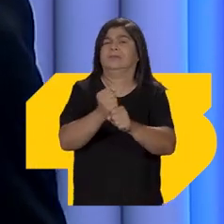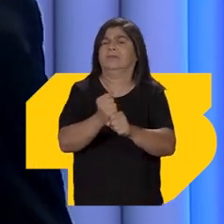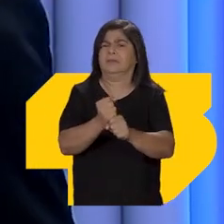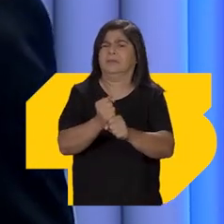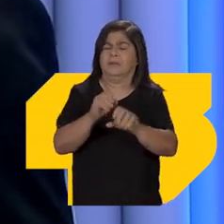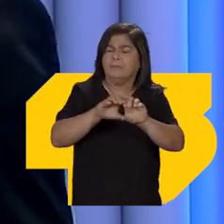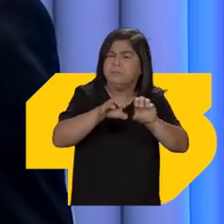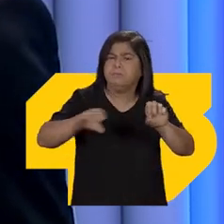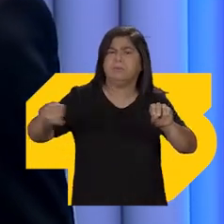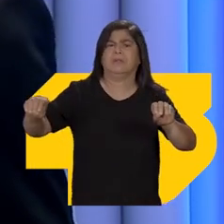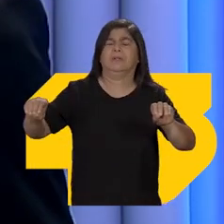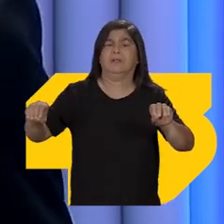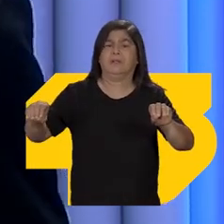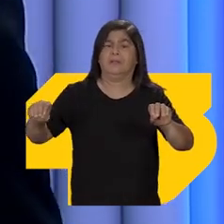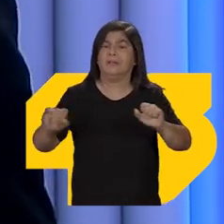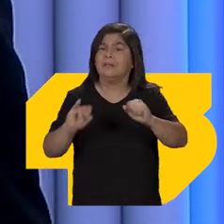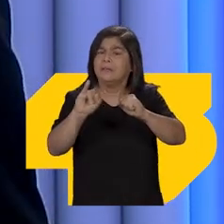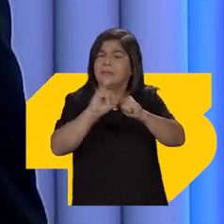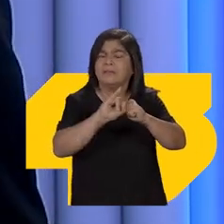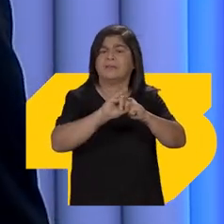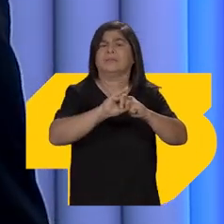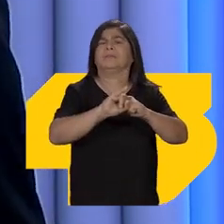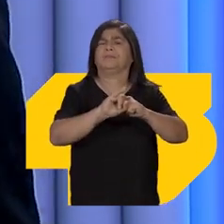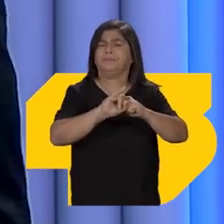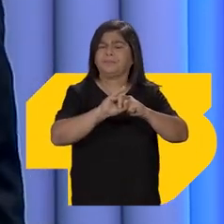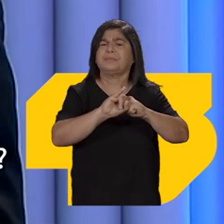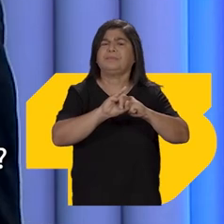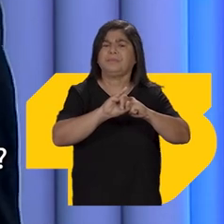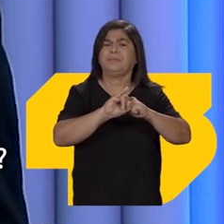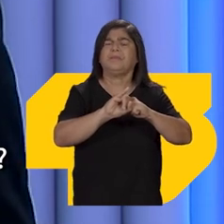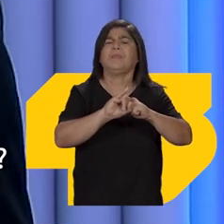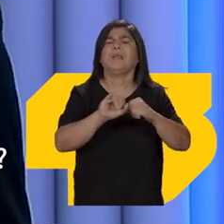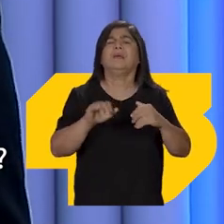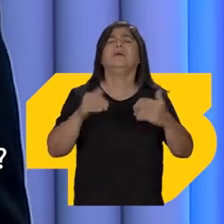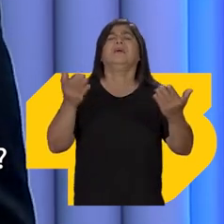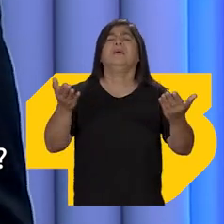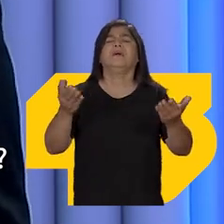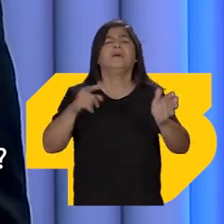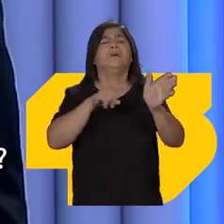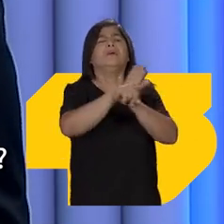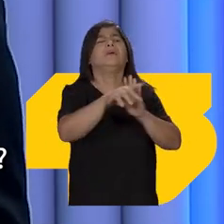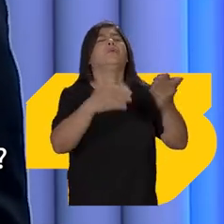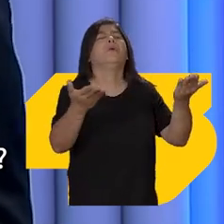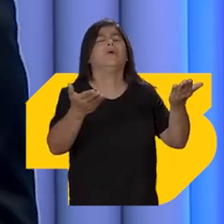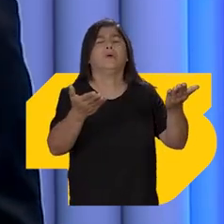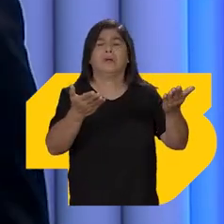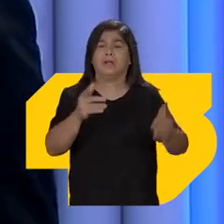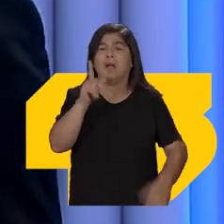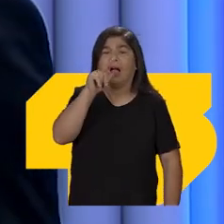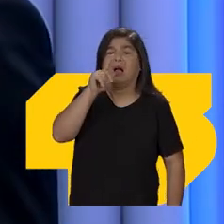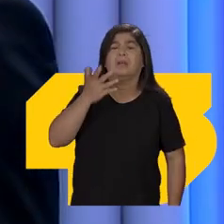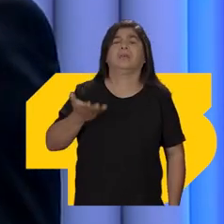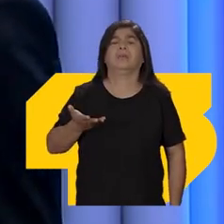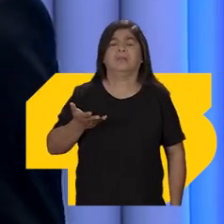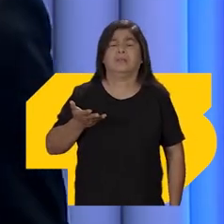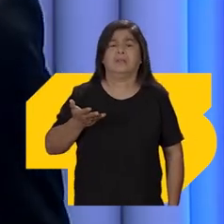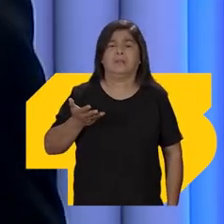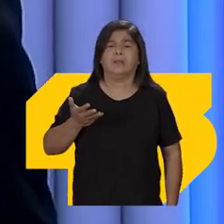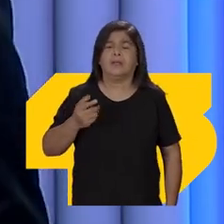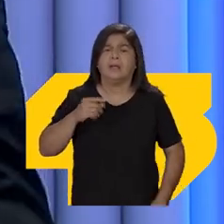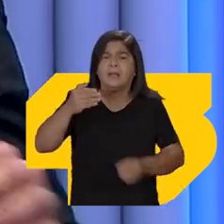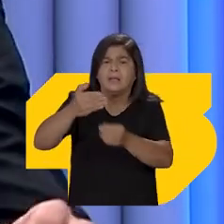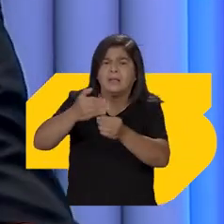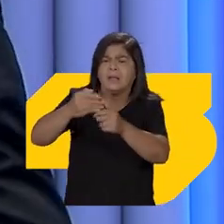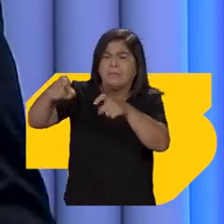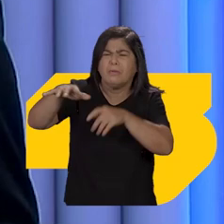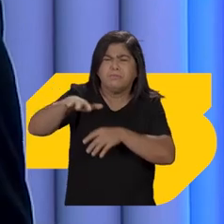a conclusão de adutora. Itapororoca, outra cidade, você chega lá e pergunta qual é a principal demanda. É água? Belém do